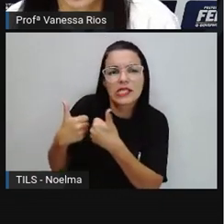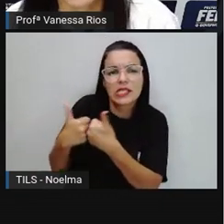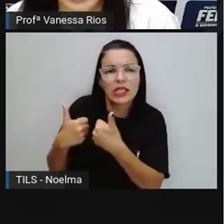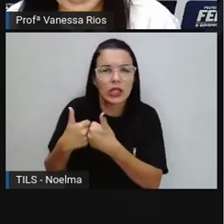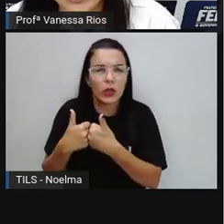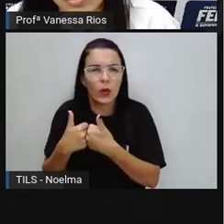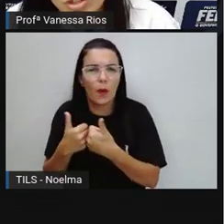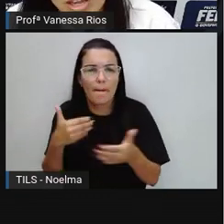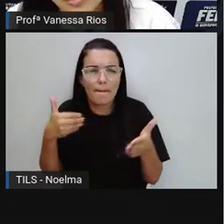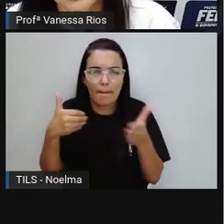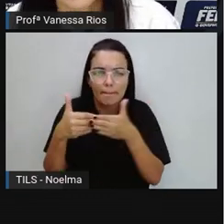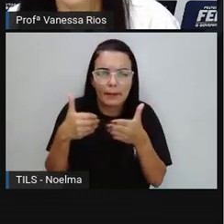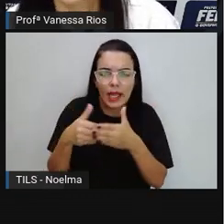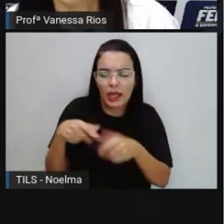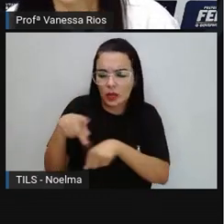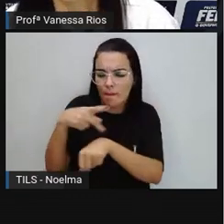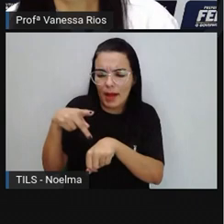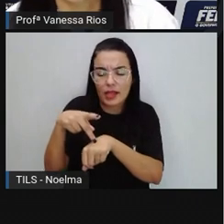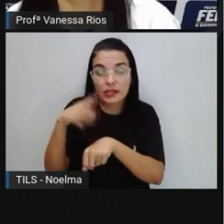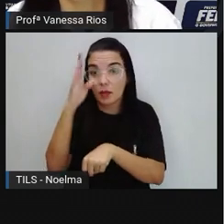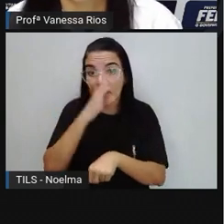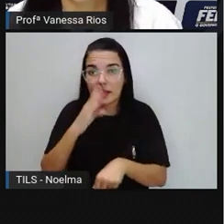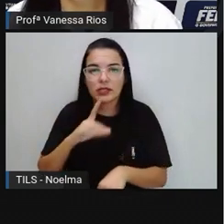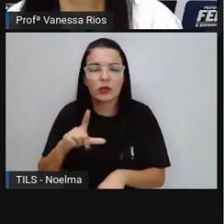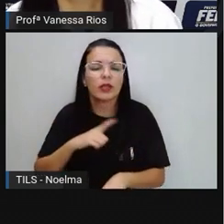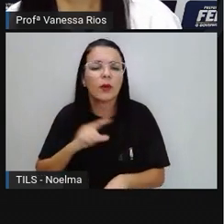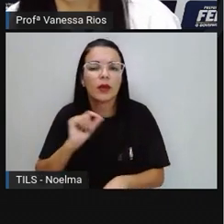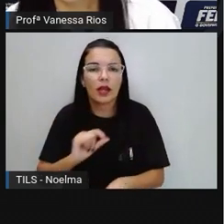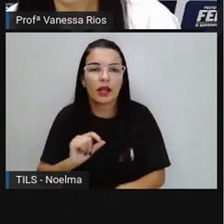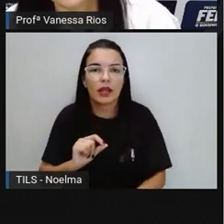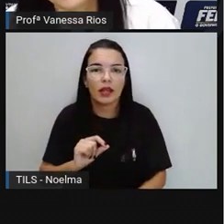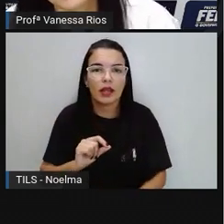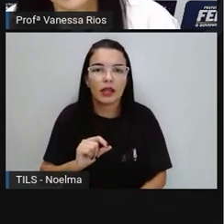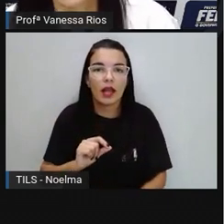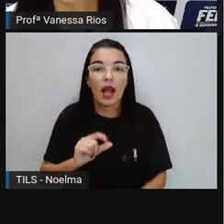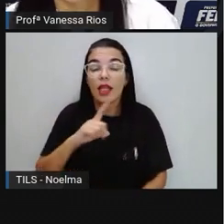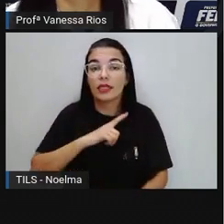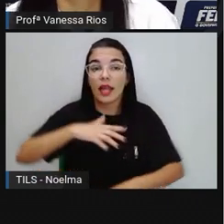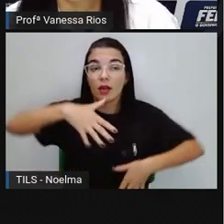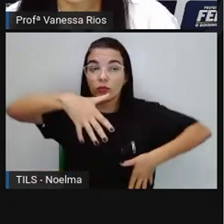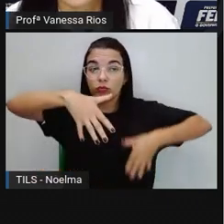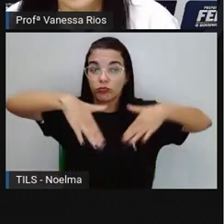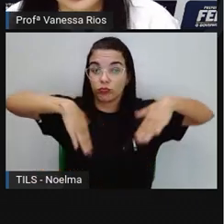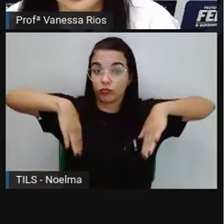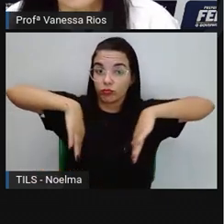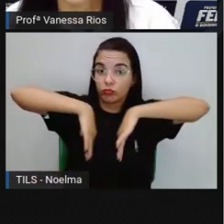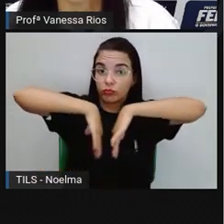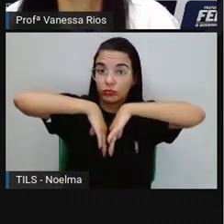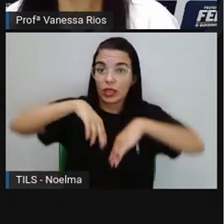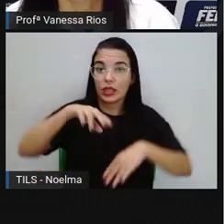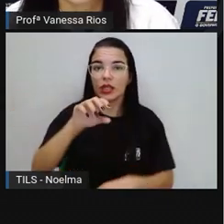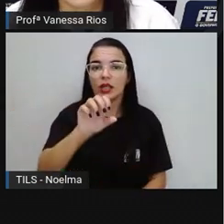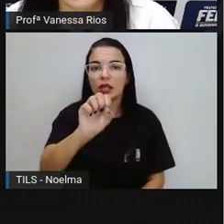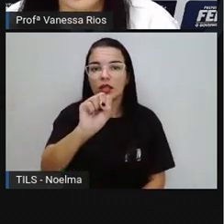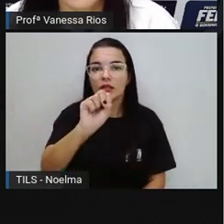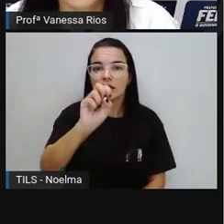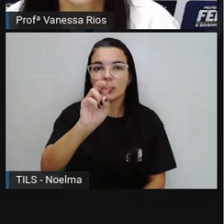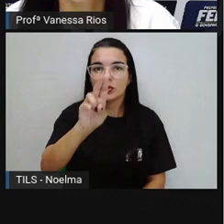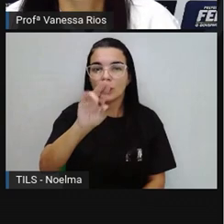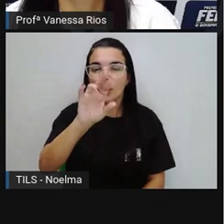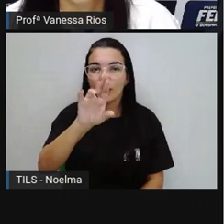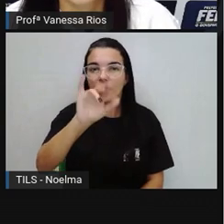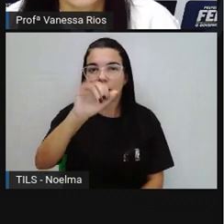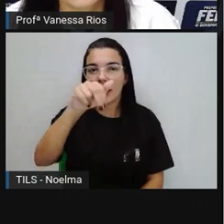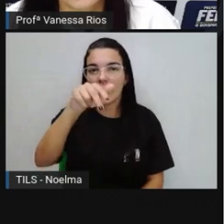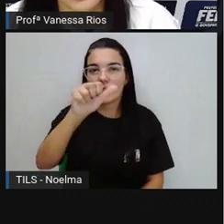colados, né? No Brasil, a gente vê aqui, ó, Guiana Francesa, Suriname, Guiana,